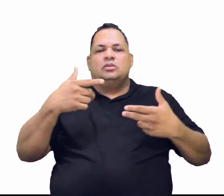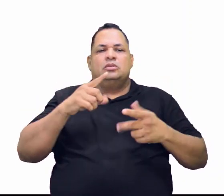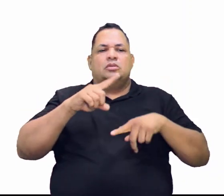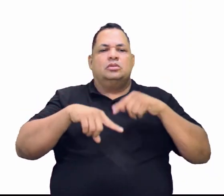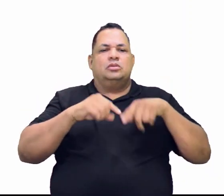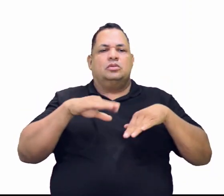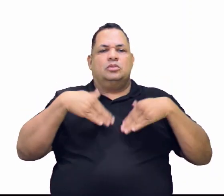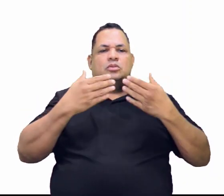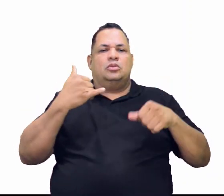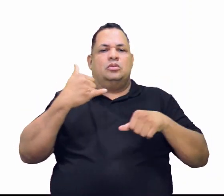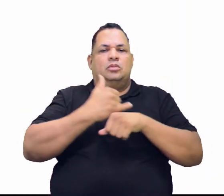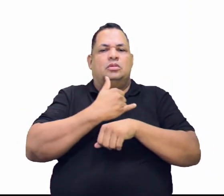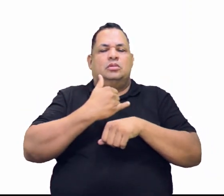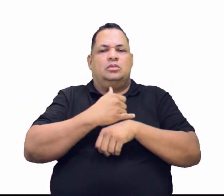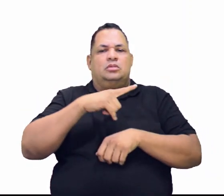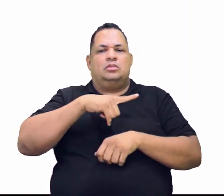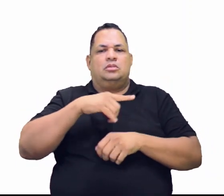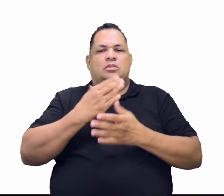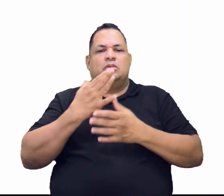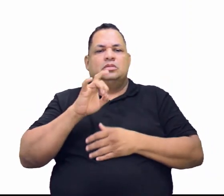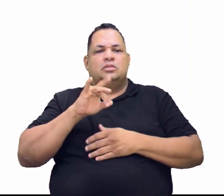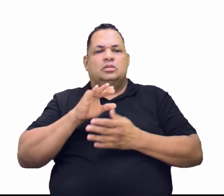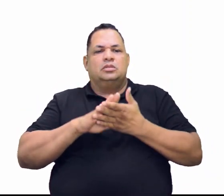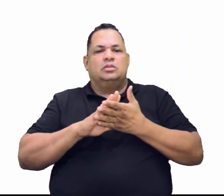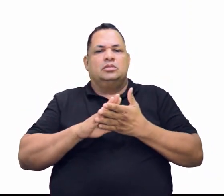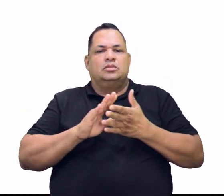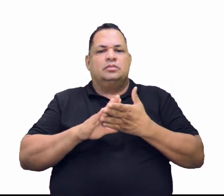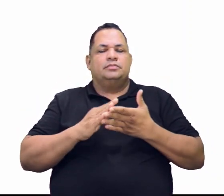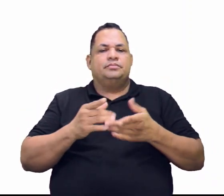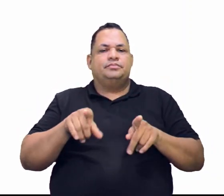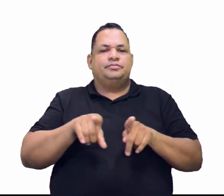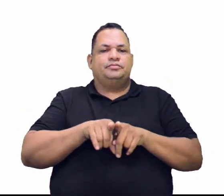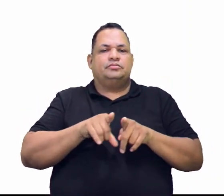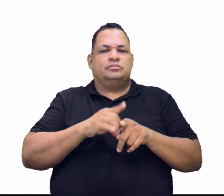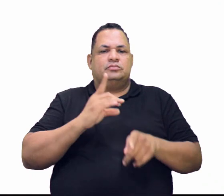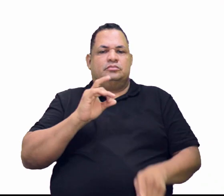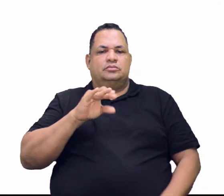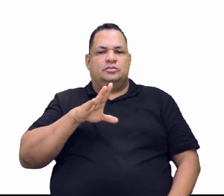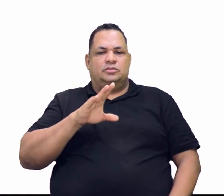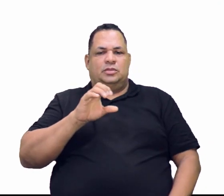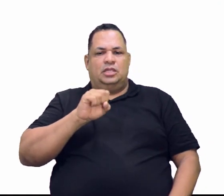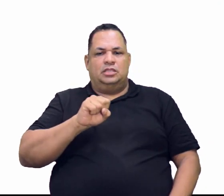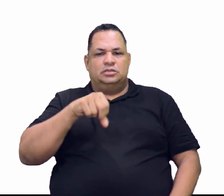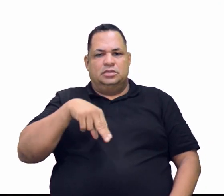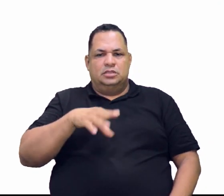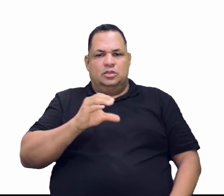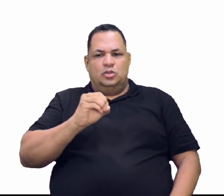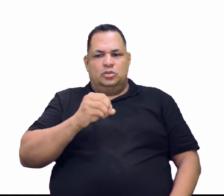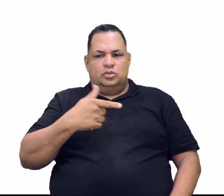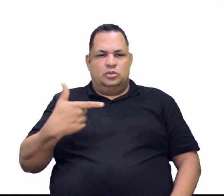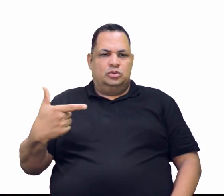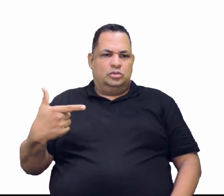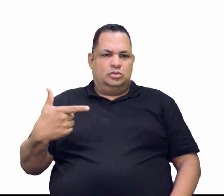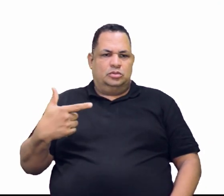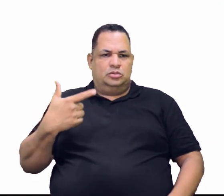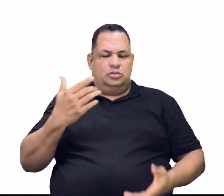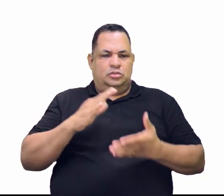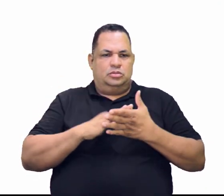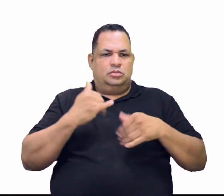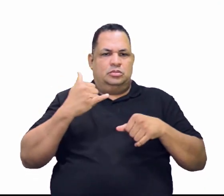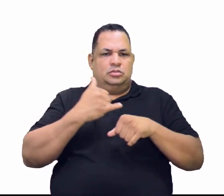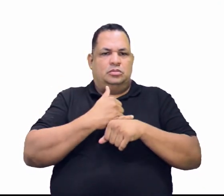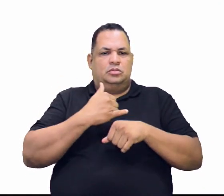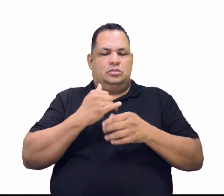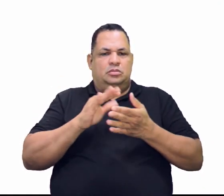Qual é o obtido da caçeterita? É o estânio. A caçeterita é um dióxido natural e principalmente minério de